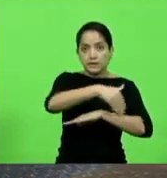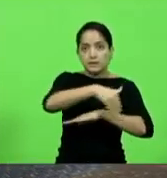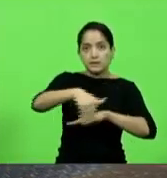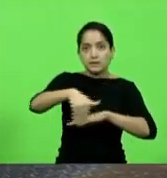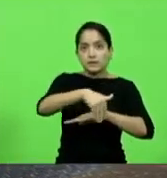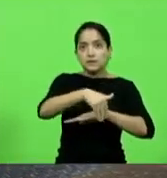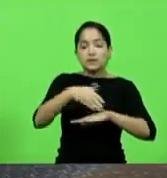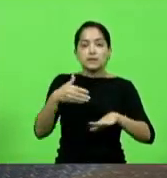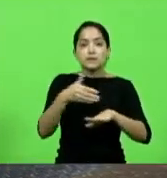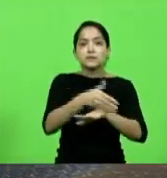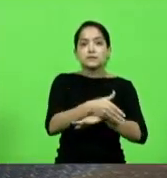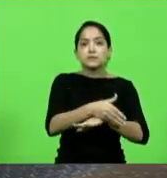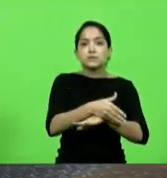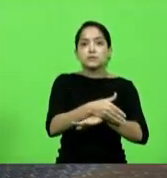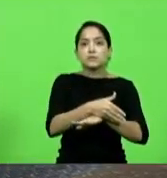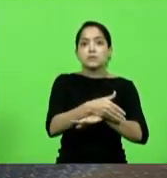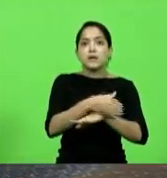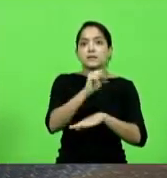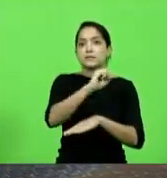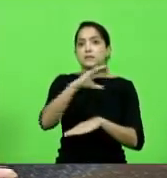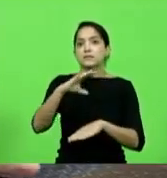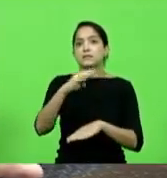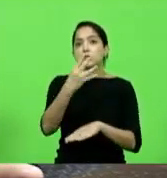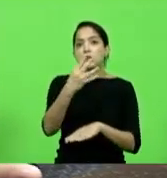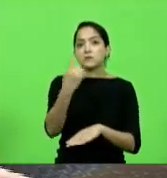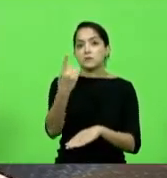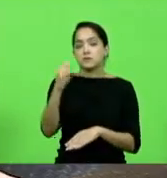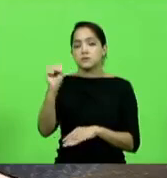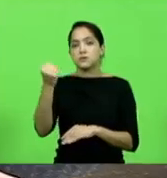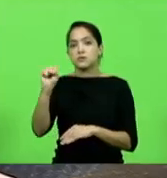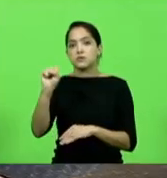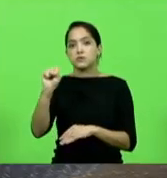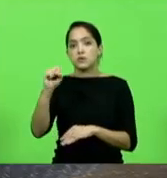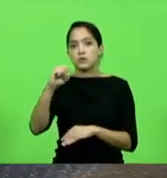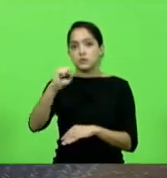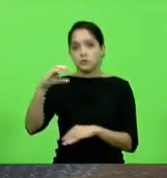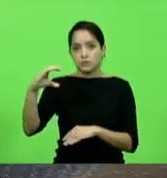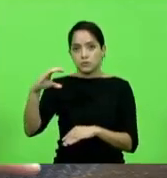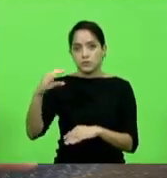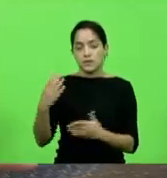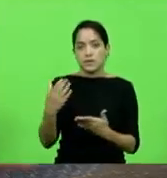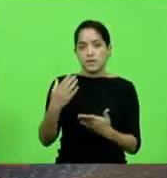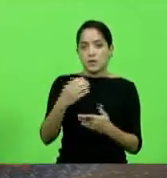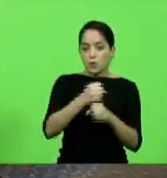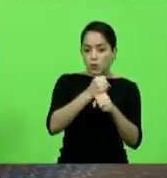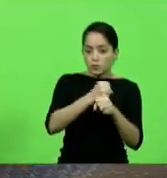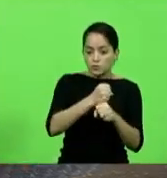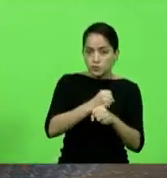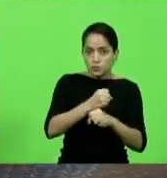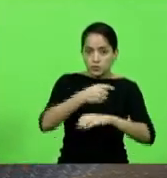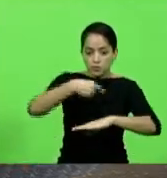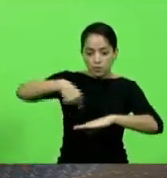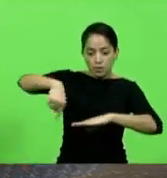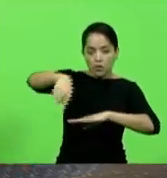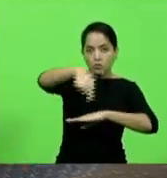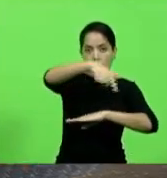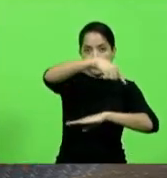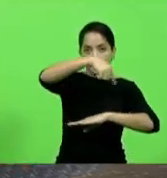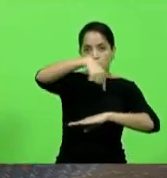SC 418 para construir uma rotatória em função